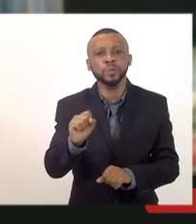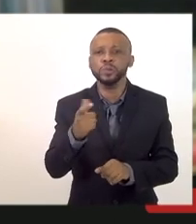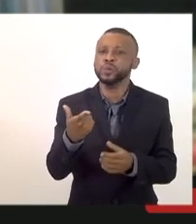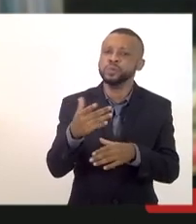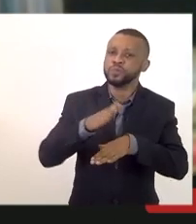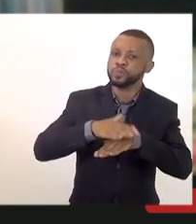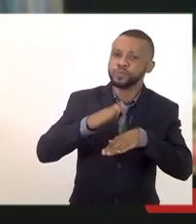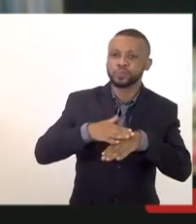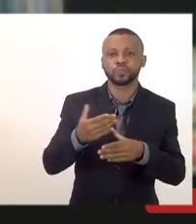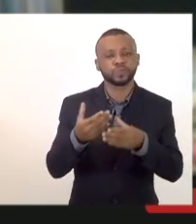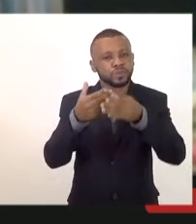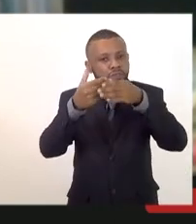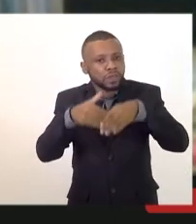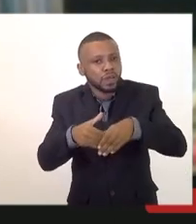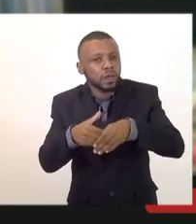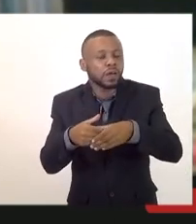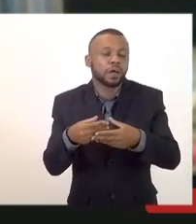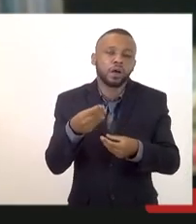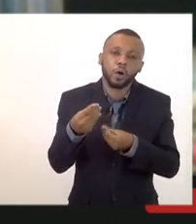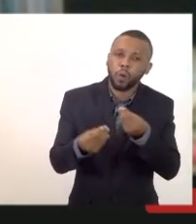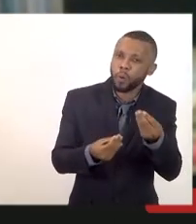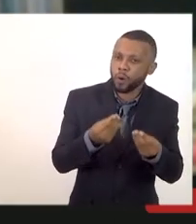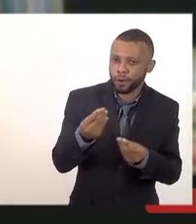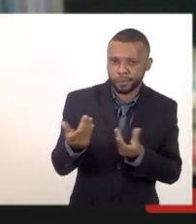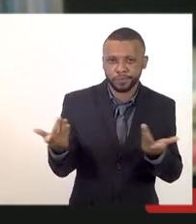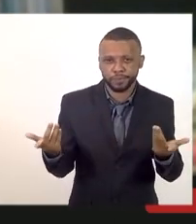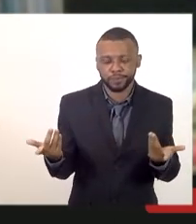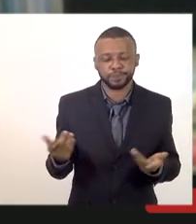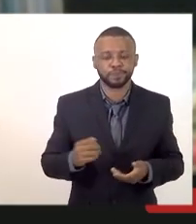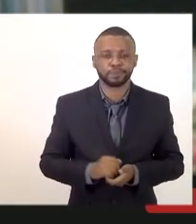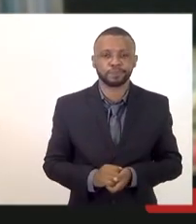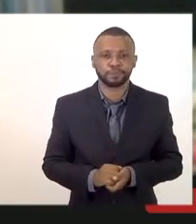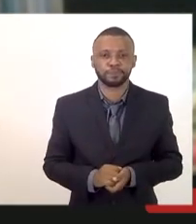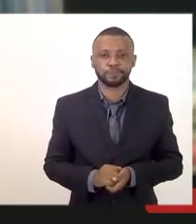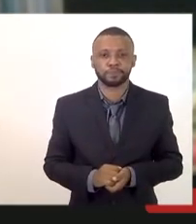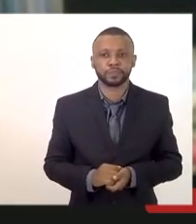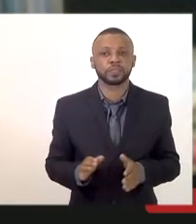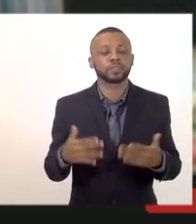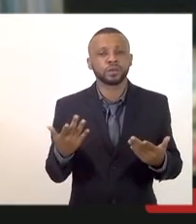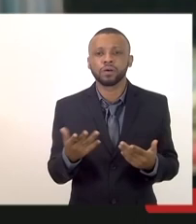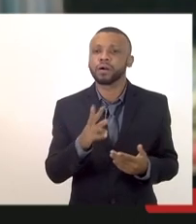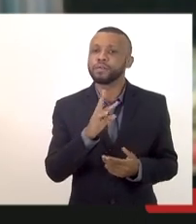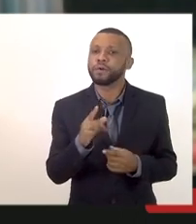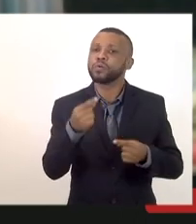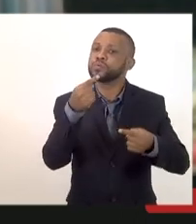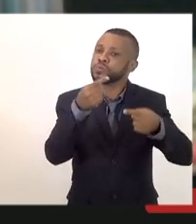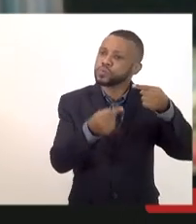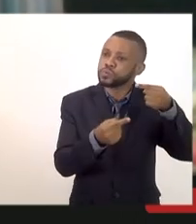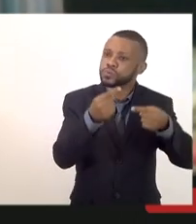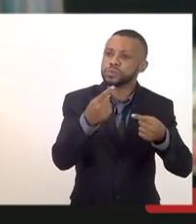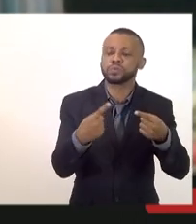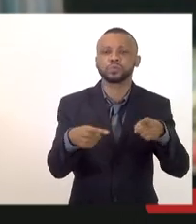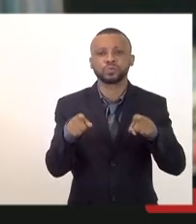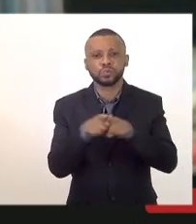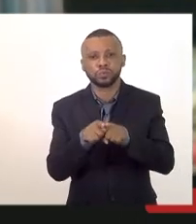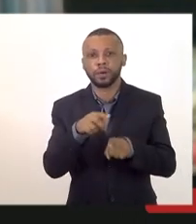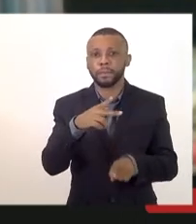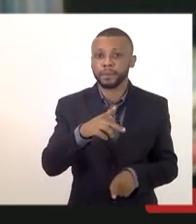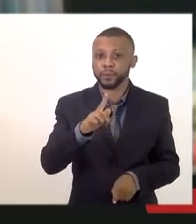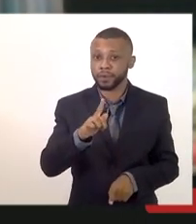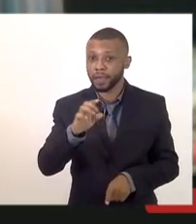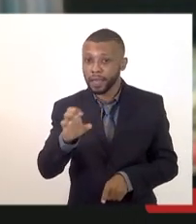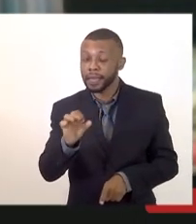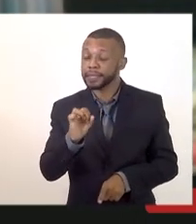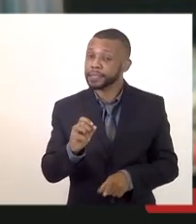se nós poderemos aí eu vou eu vou discutir junto a PGE se eu tenho